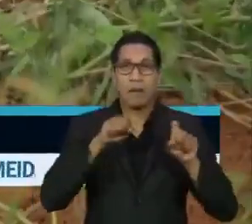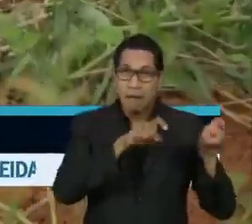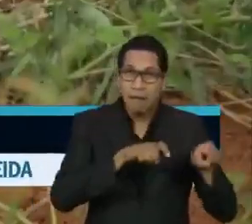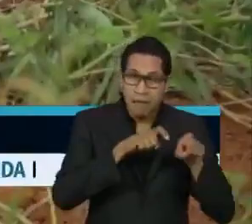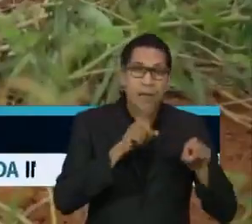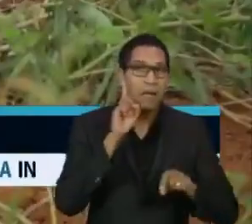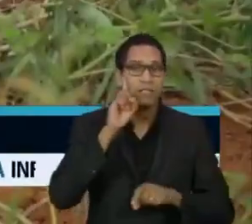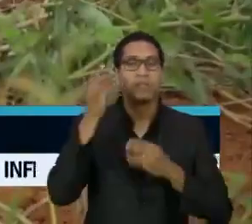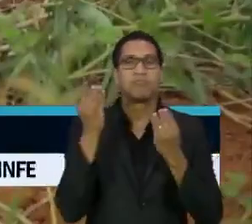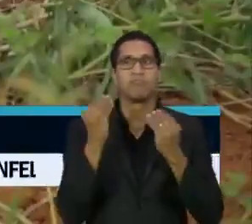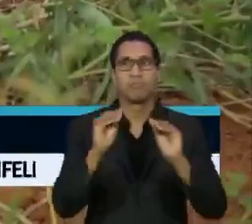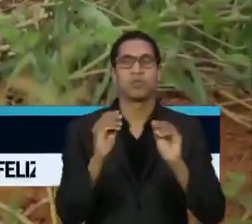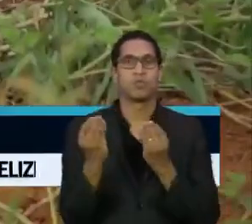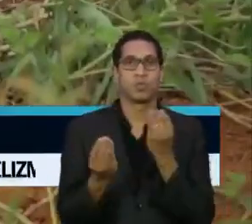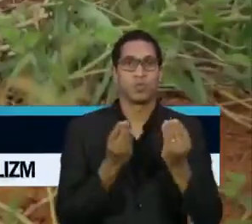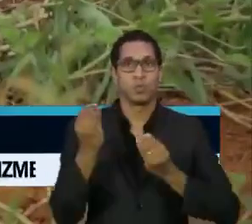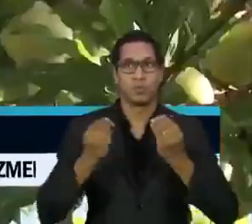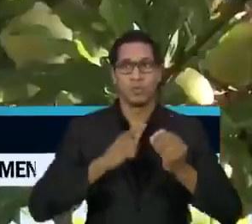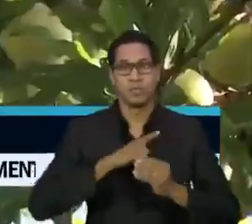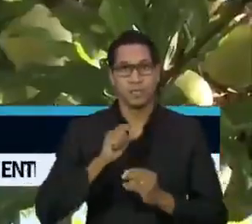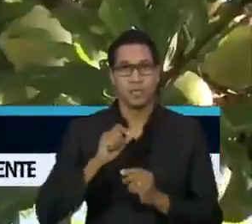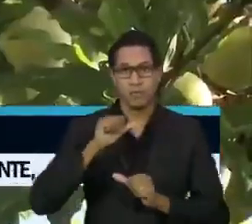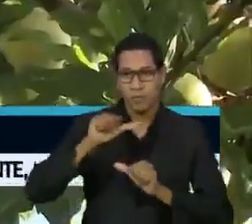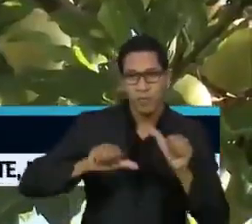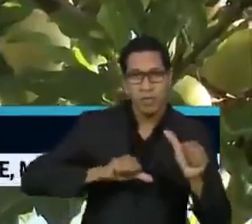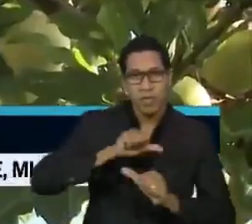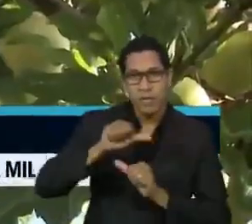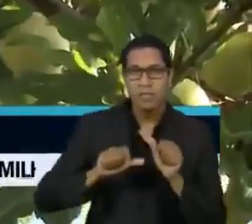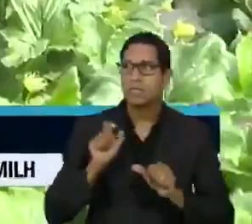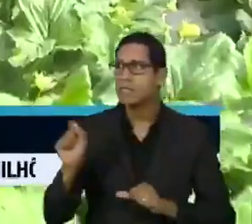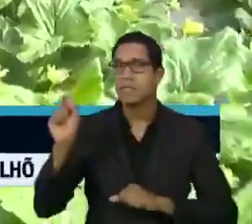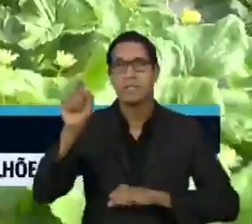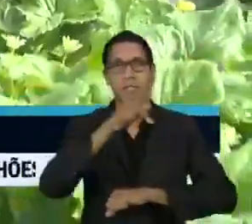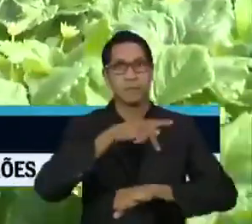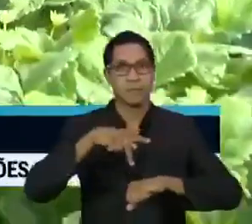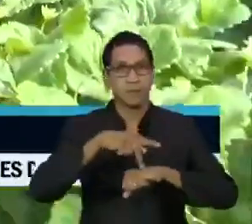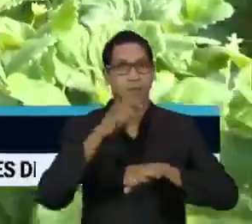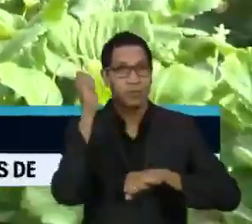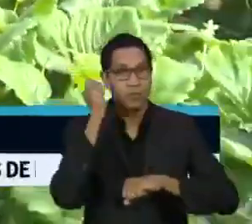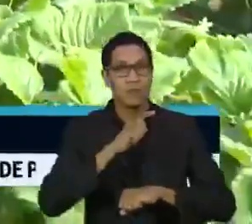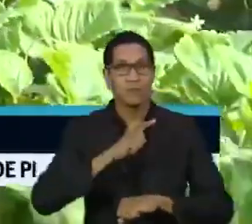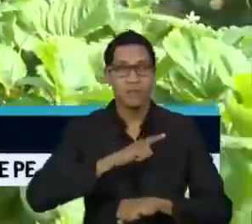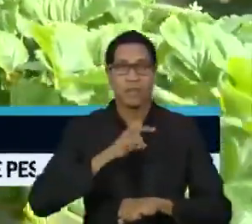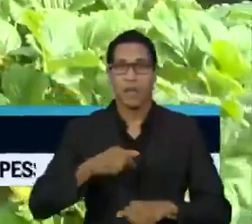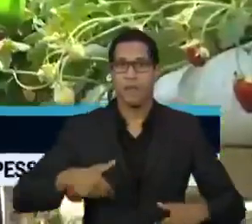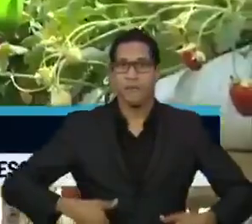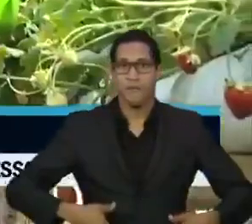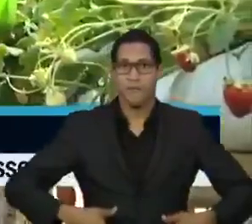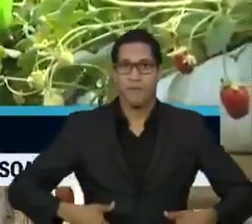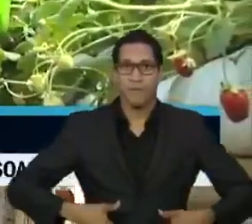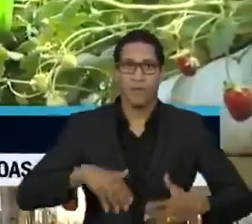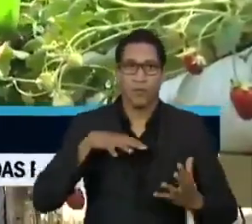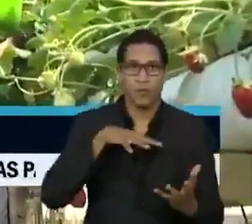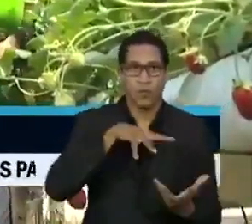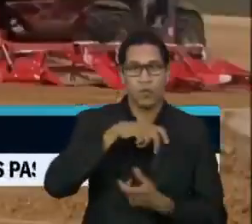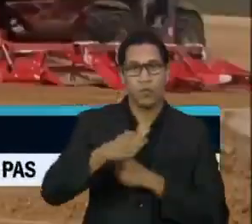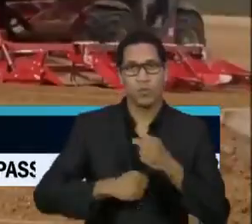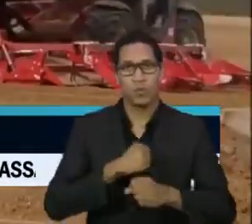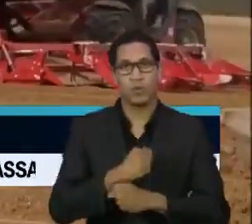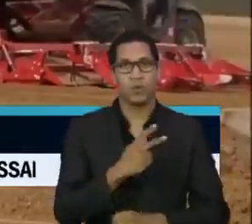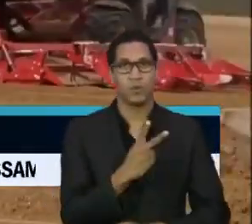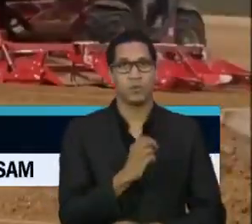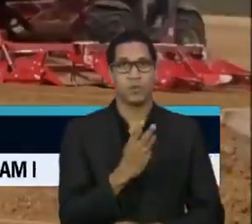a data joga luz sobre a necessidade de mudanças estruturais para que os países alcancem a meta de acabar com a fome no mundo em 2030.